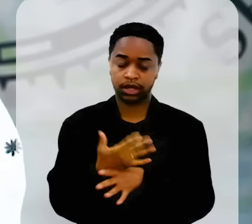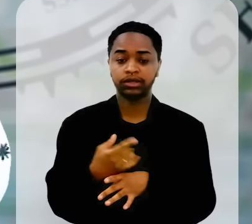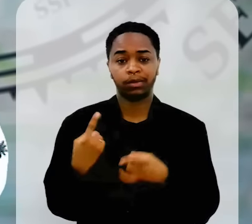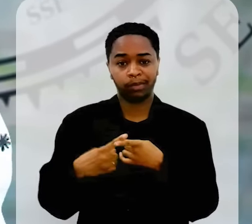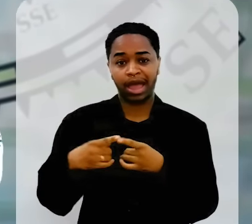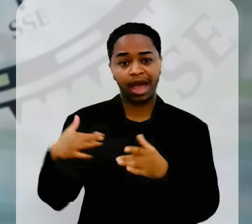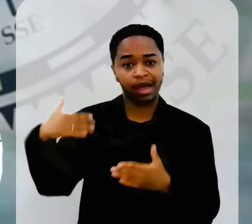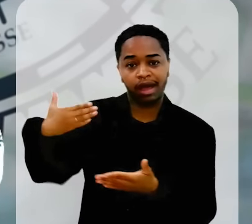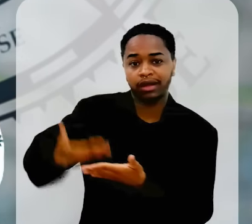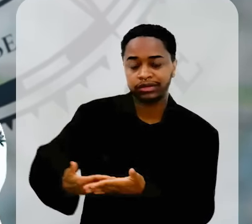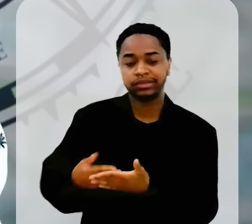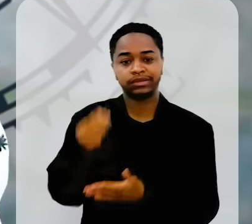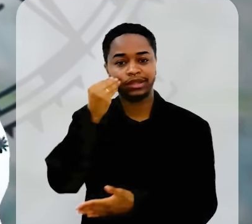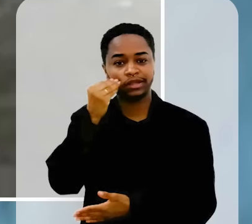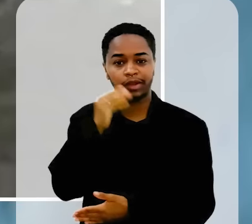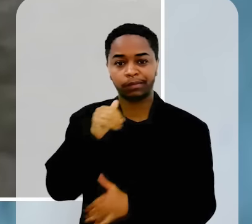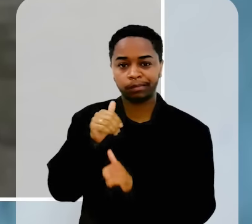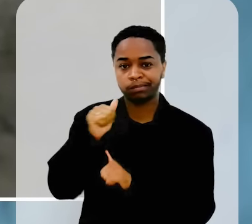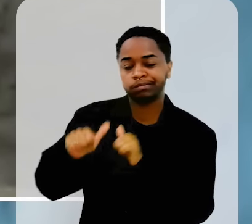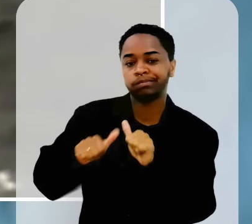castigado. E até hoje se recupera.